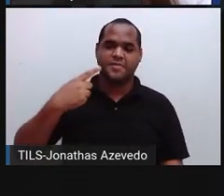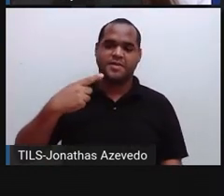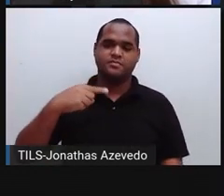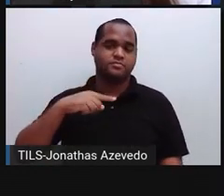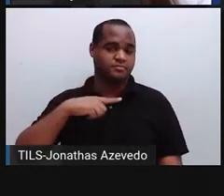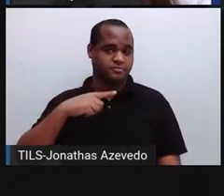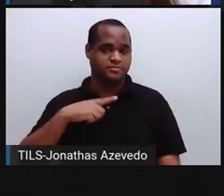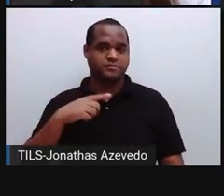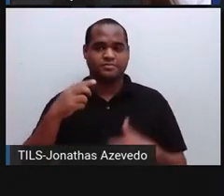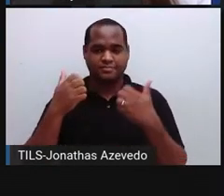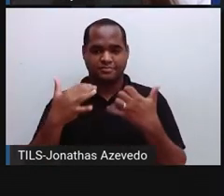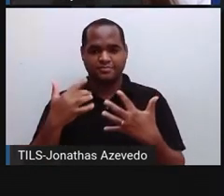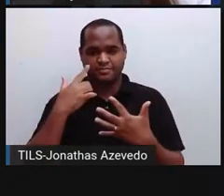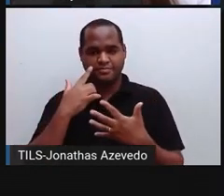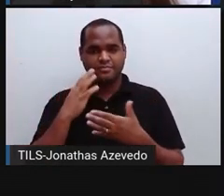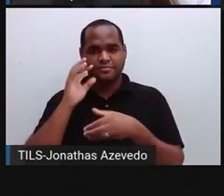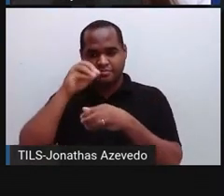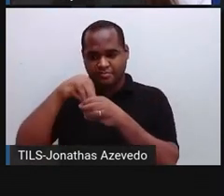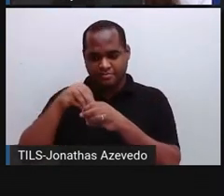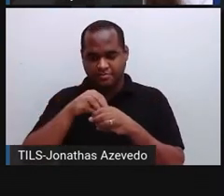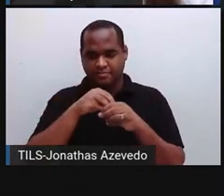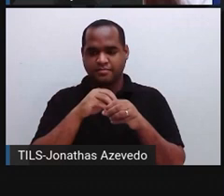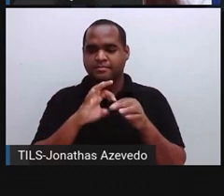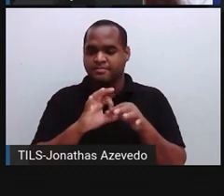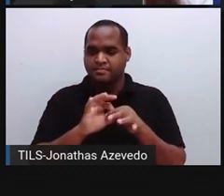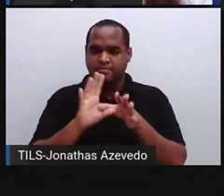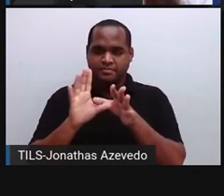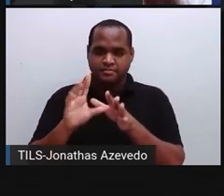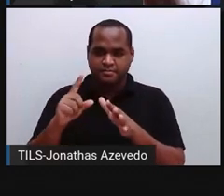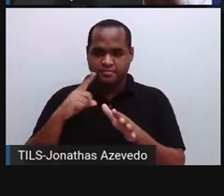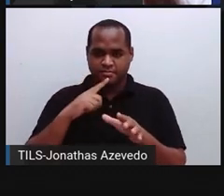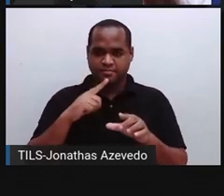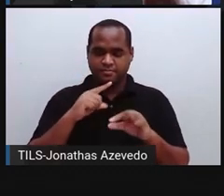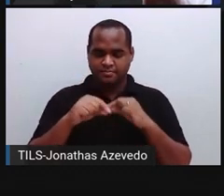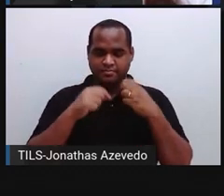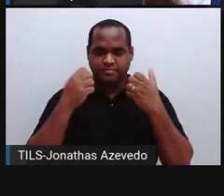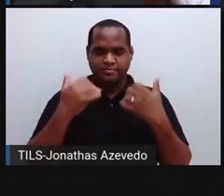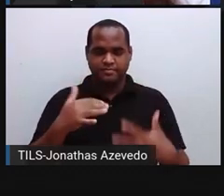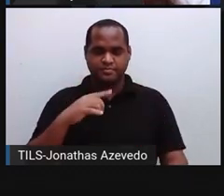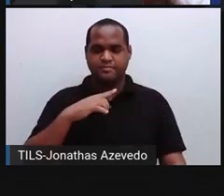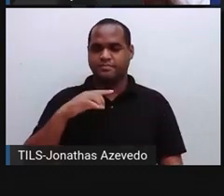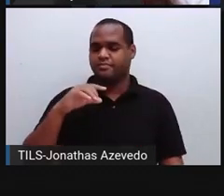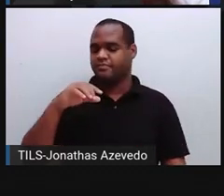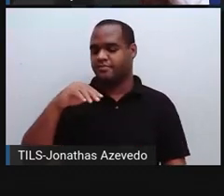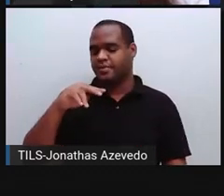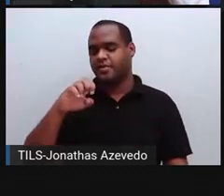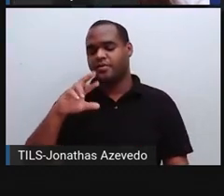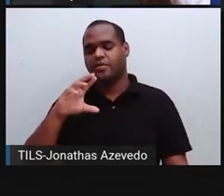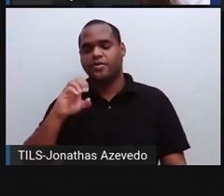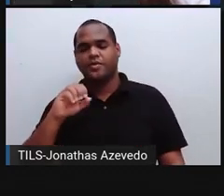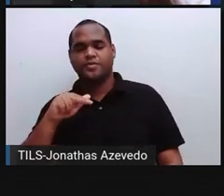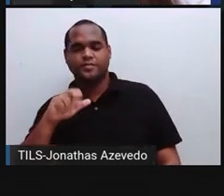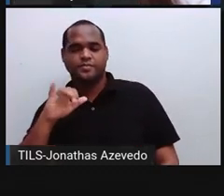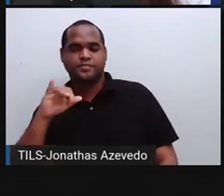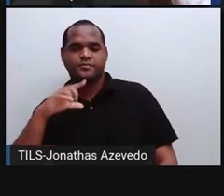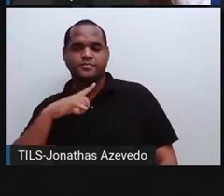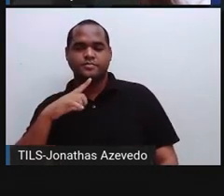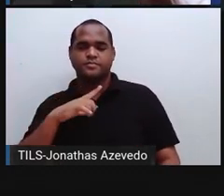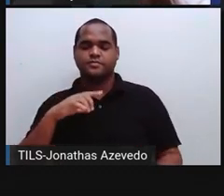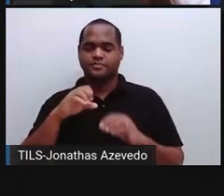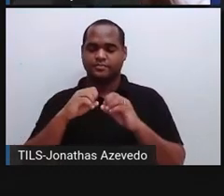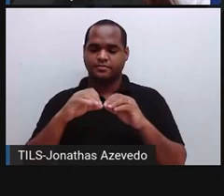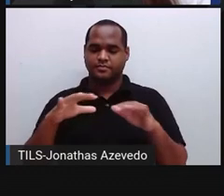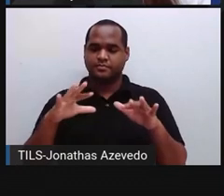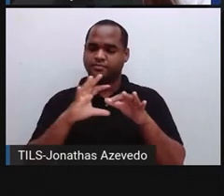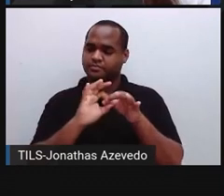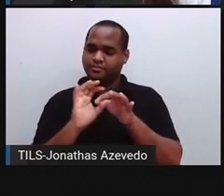Aqui tem as vesículas que vão liberar os neurotransmissores, que são as informações que a gente precisa transmitir. Então, esses neurotransmissores